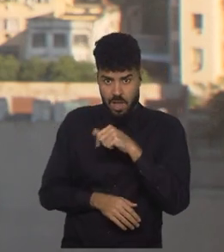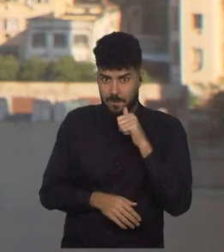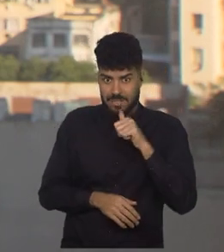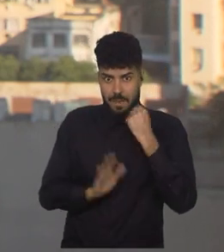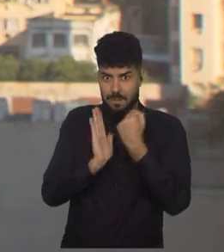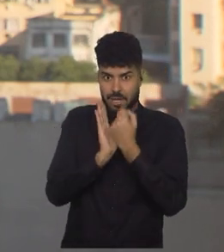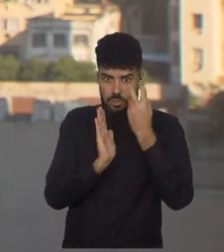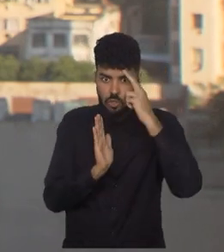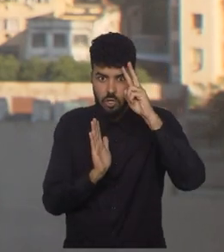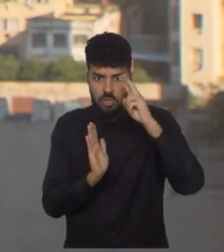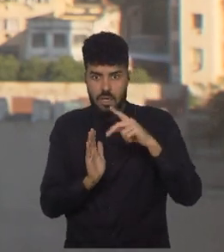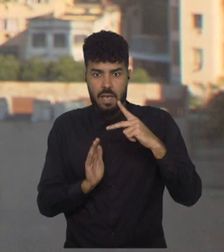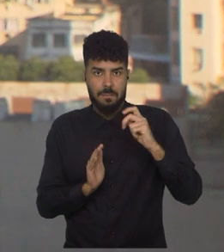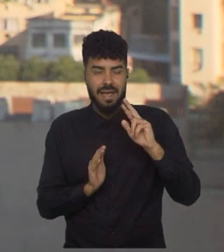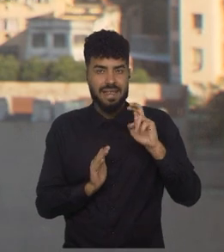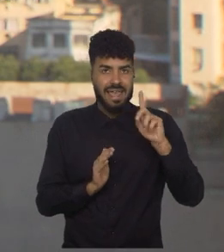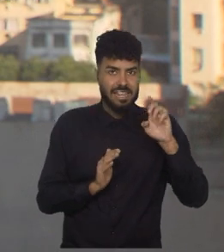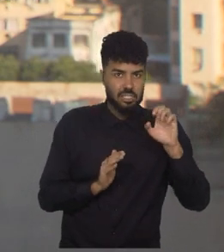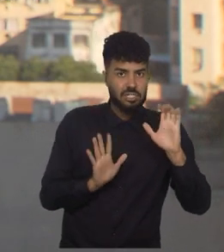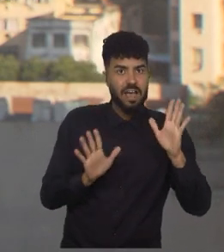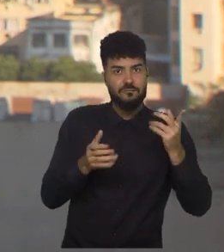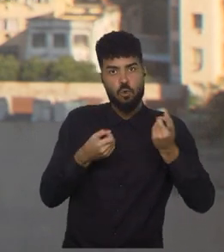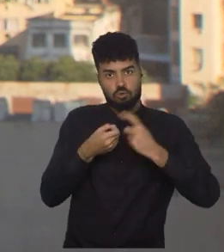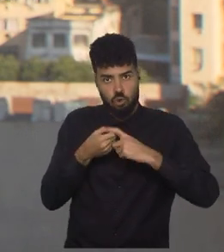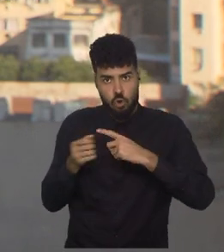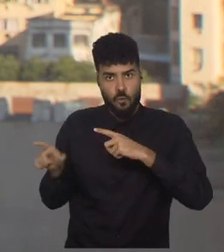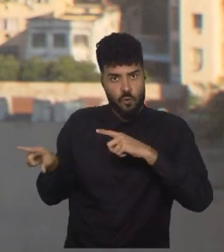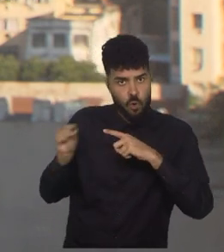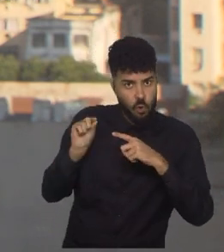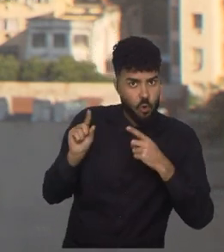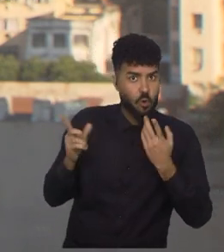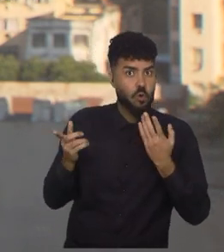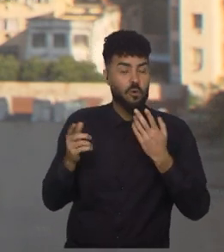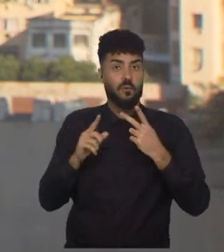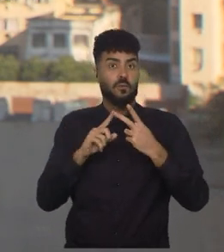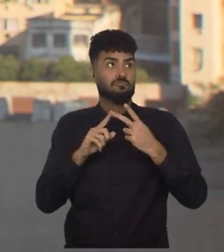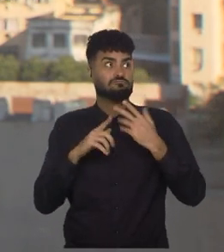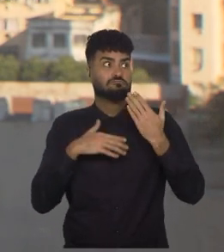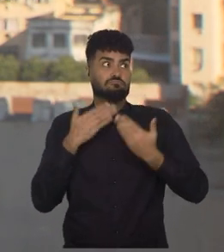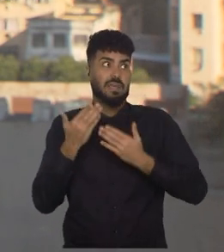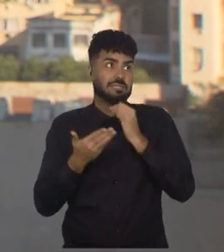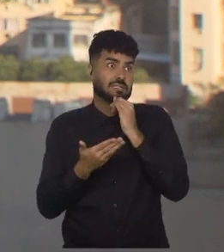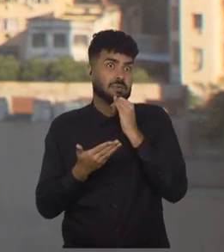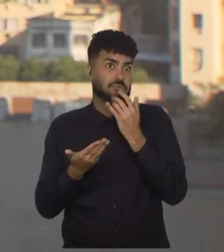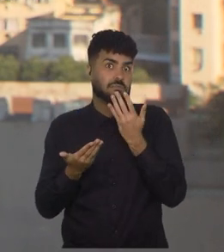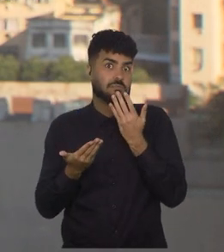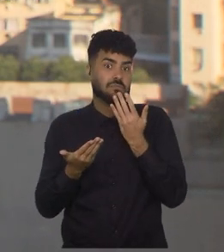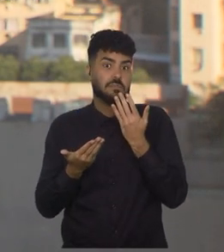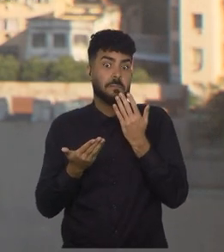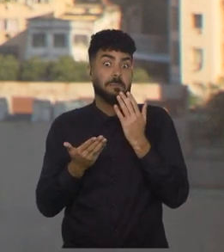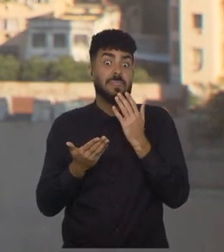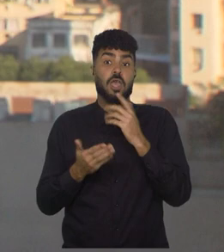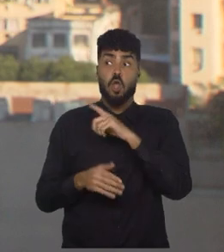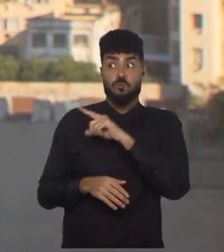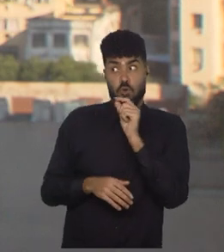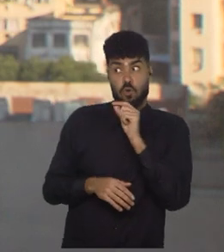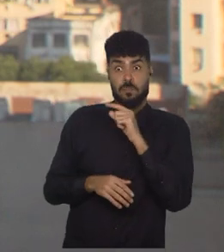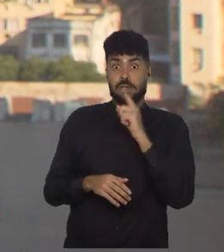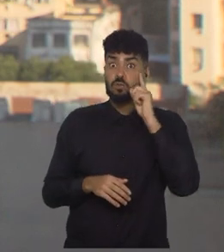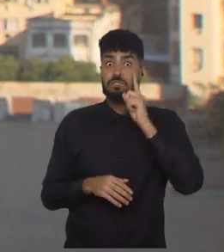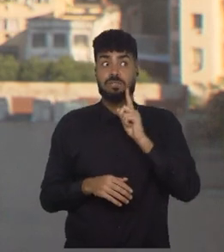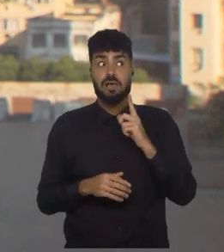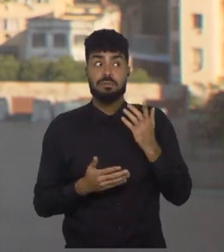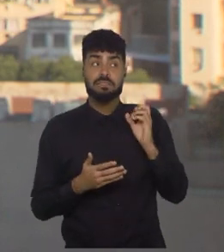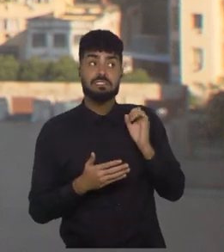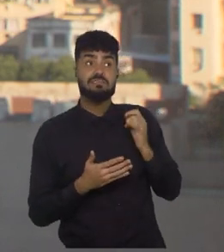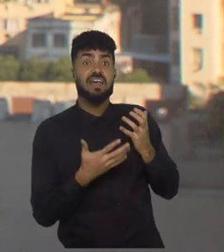históricas. Ela falou que a parede já voltou a ser convocada, por exemplo, mas a gente não sabe qual é a posição e é uma jogadora que é uma